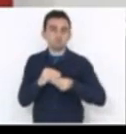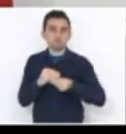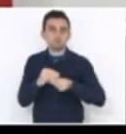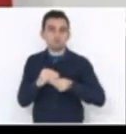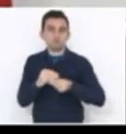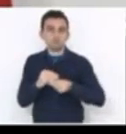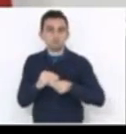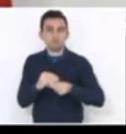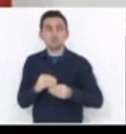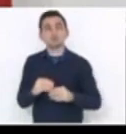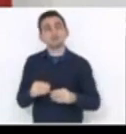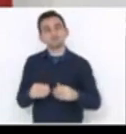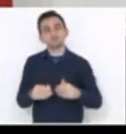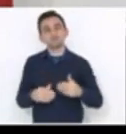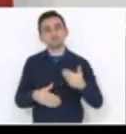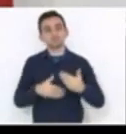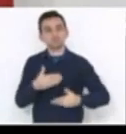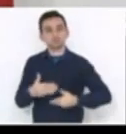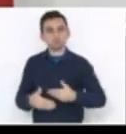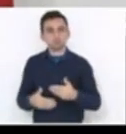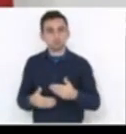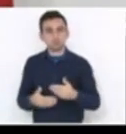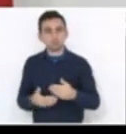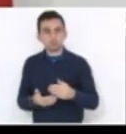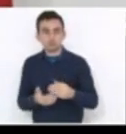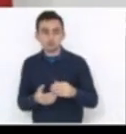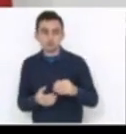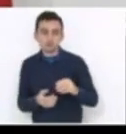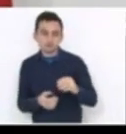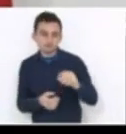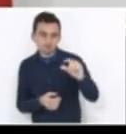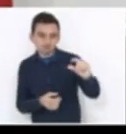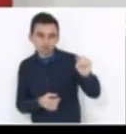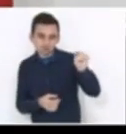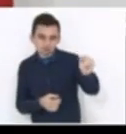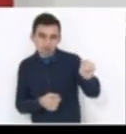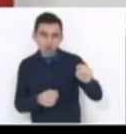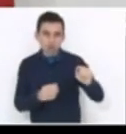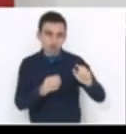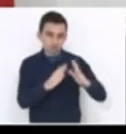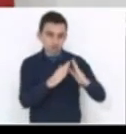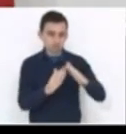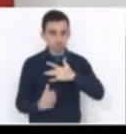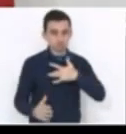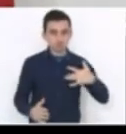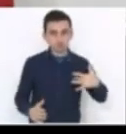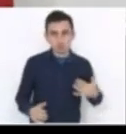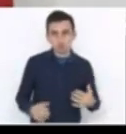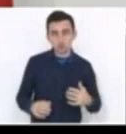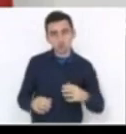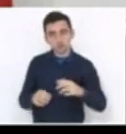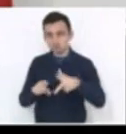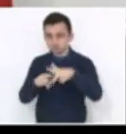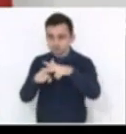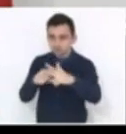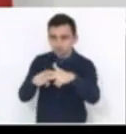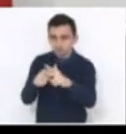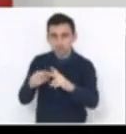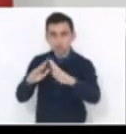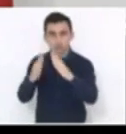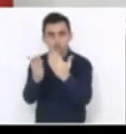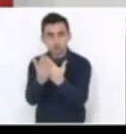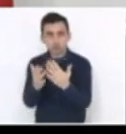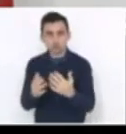se traduzir em pequenos postos de saúde, coberturas de quadra de esporte, reforma de escola, num